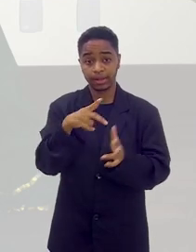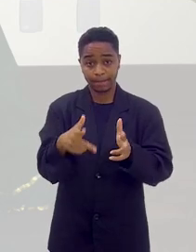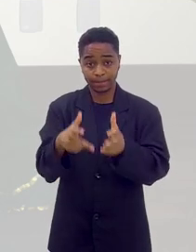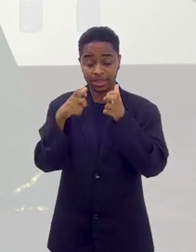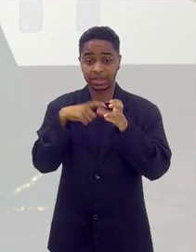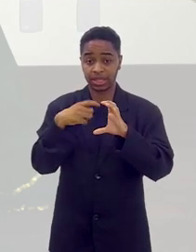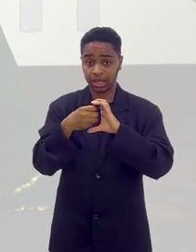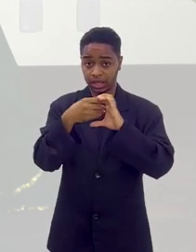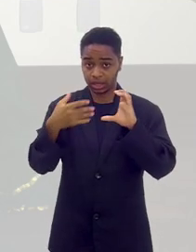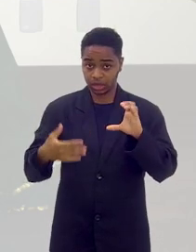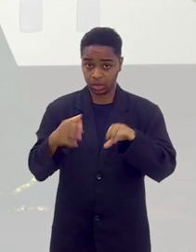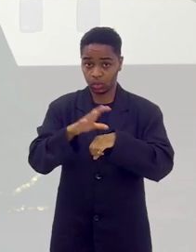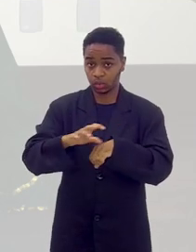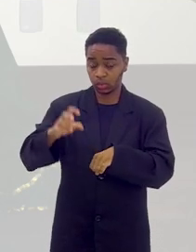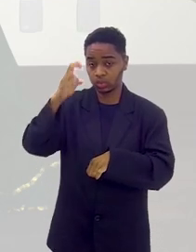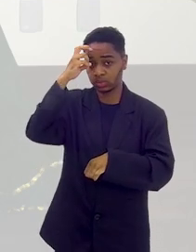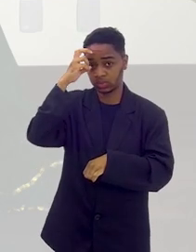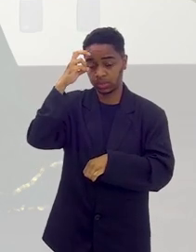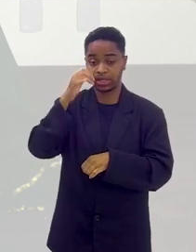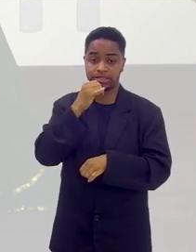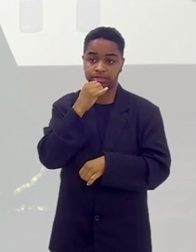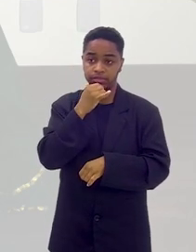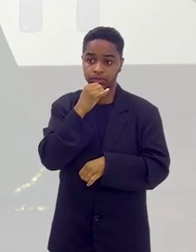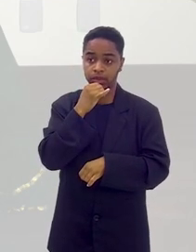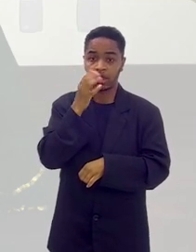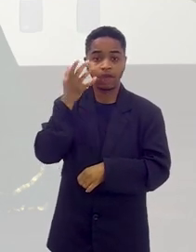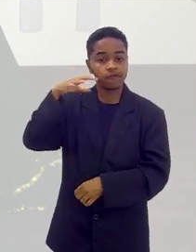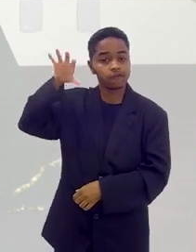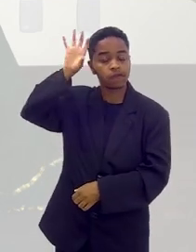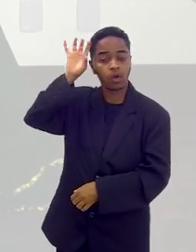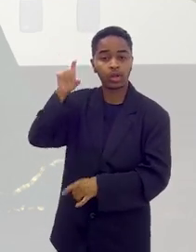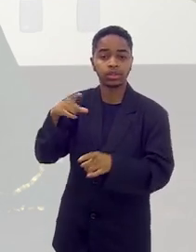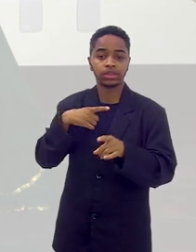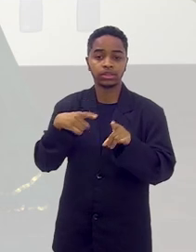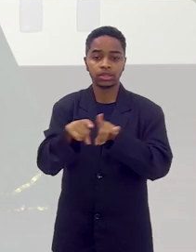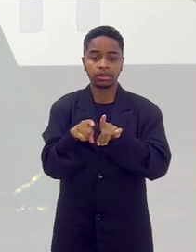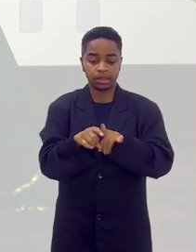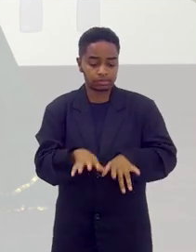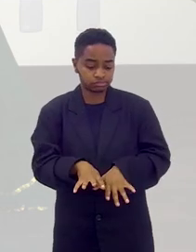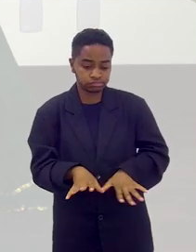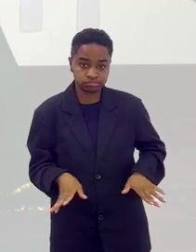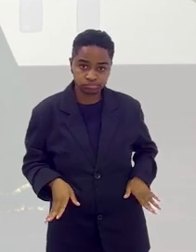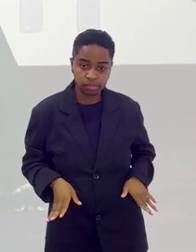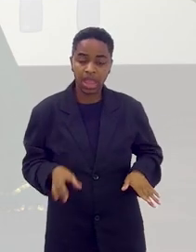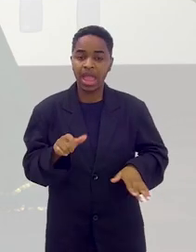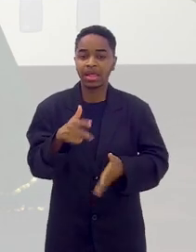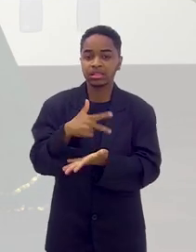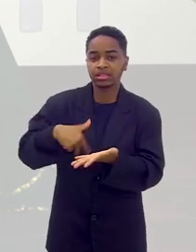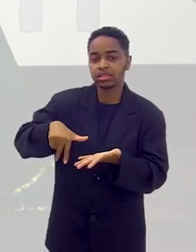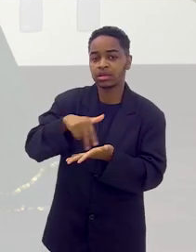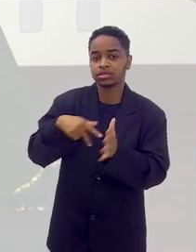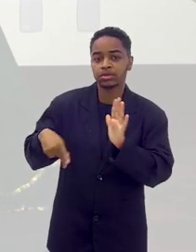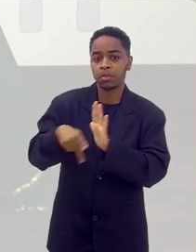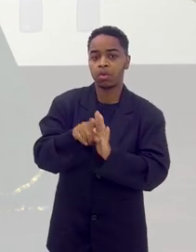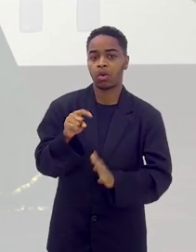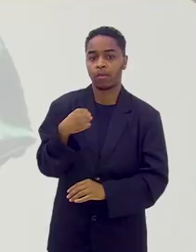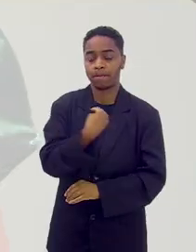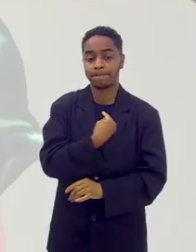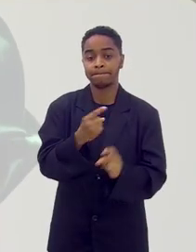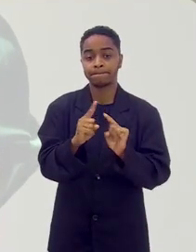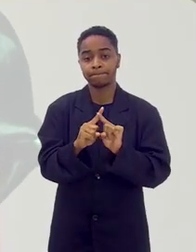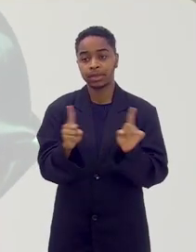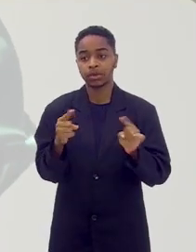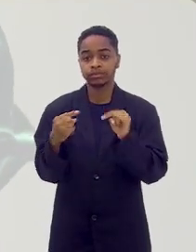característica da cultura cigana. A florzinha no cabelo, sai estampadinha, sai a rodada, que são danças nossas,